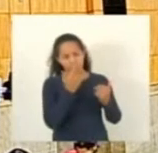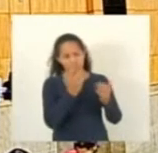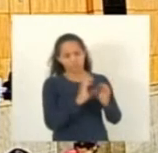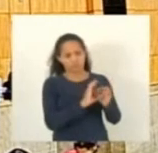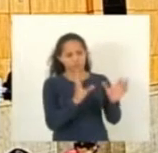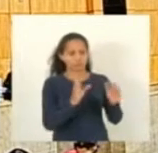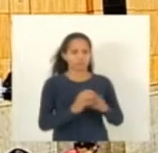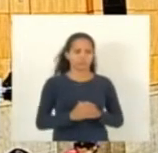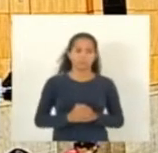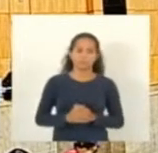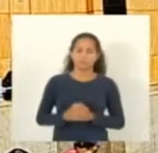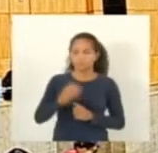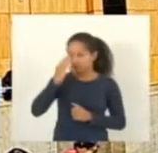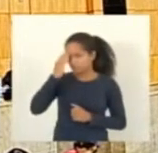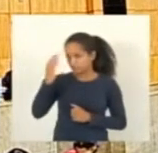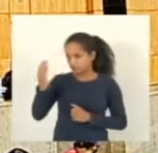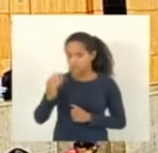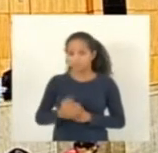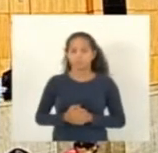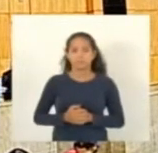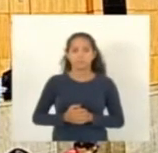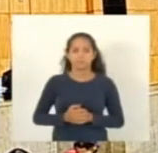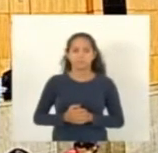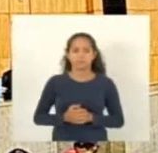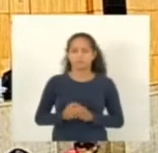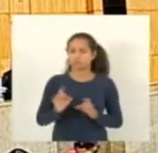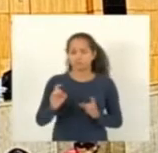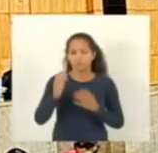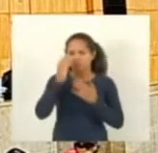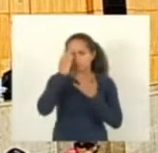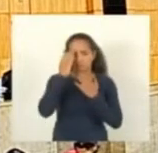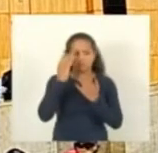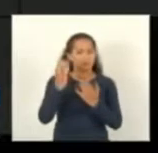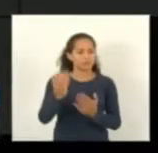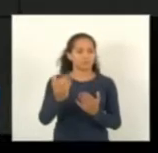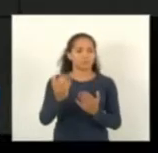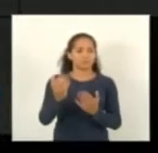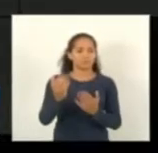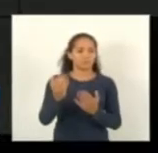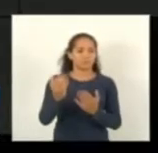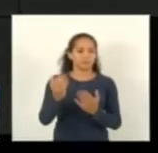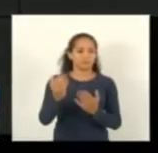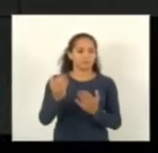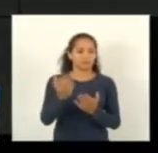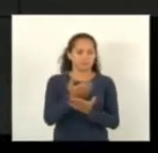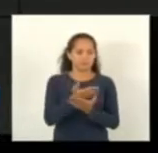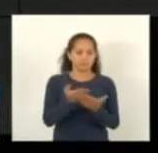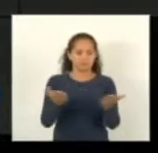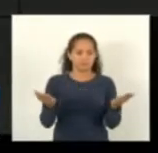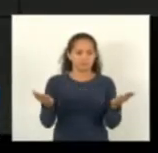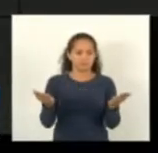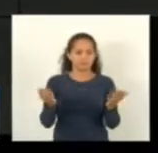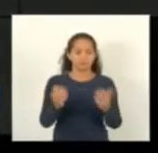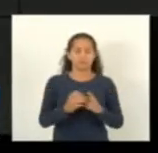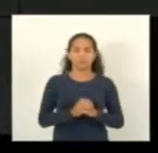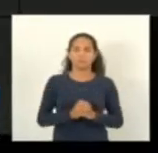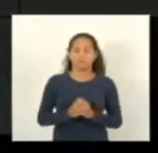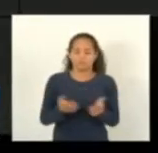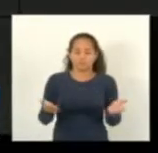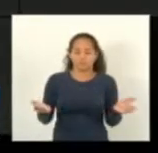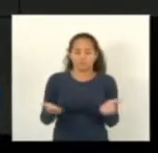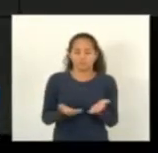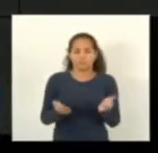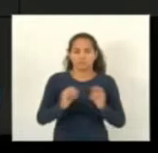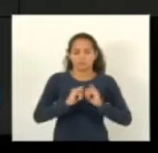obrigado deputado gostaria só de agradecer os nobres pares hoje